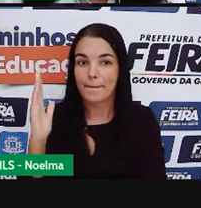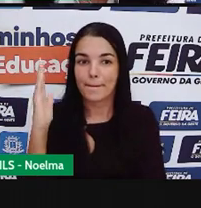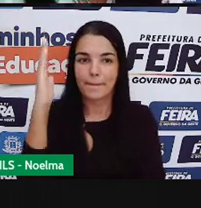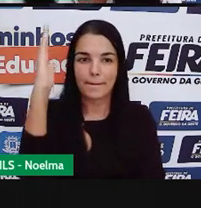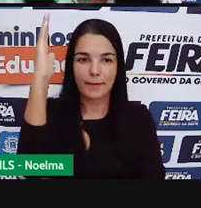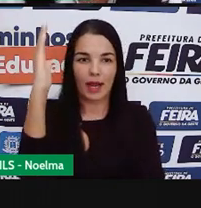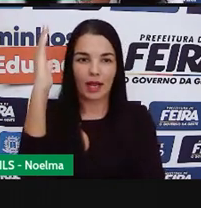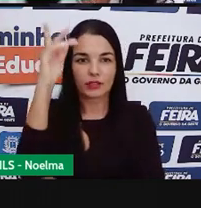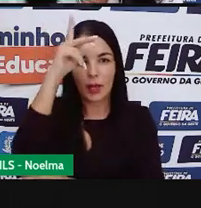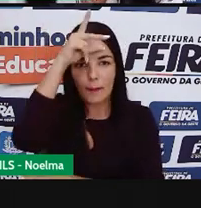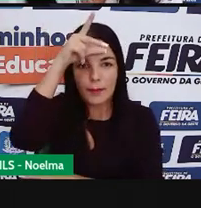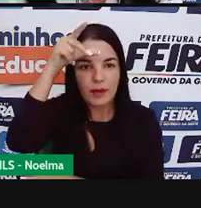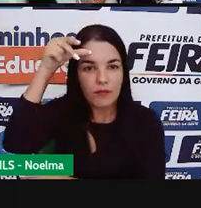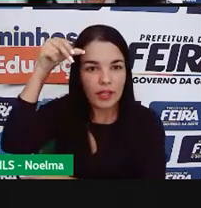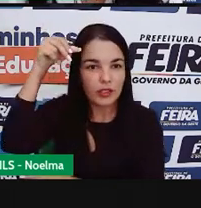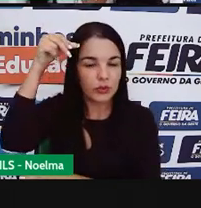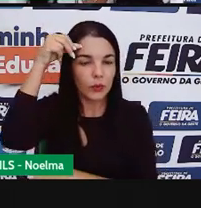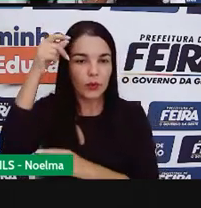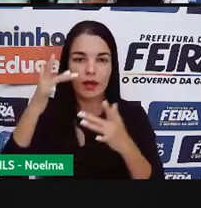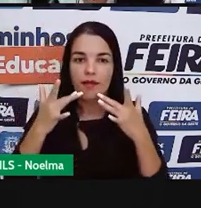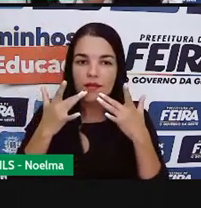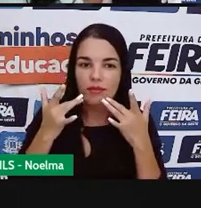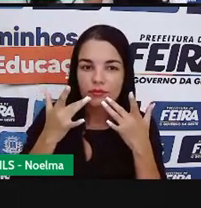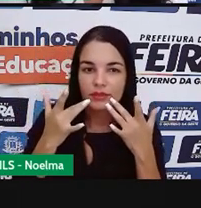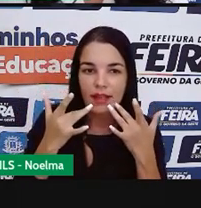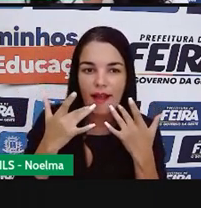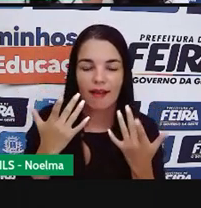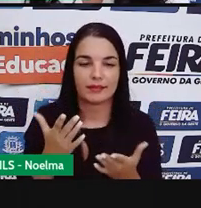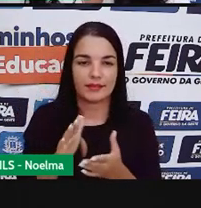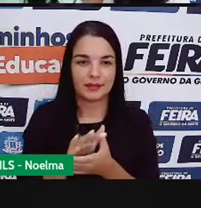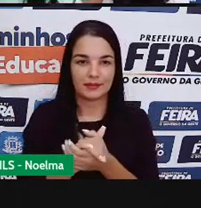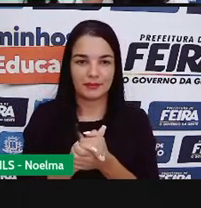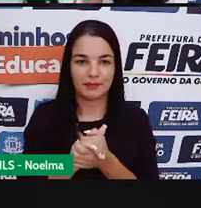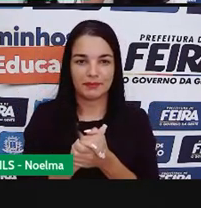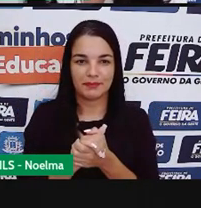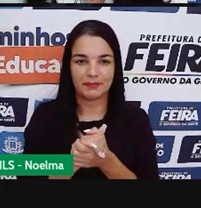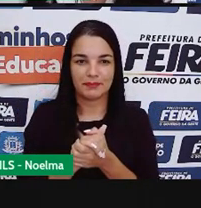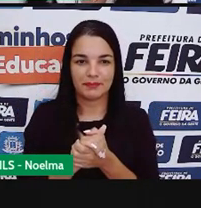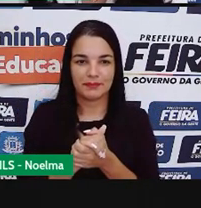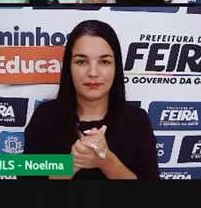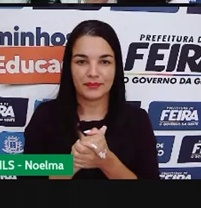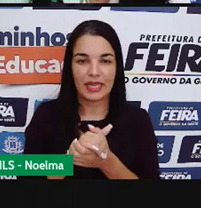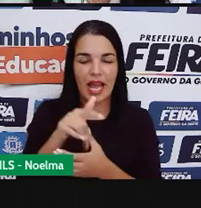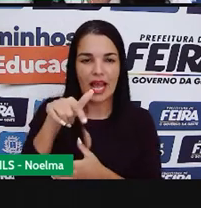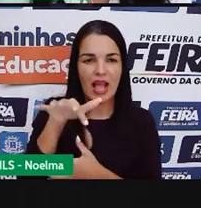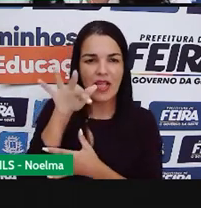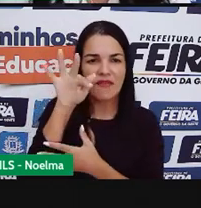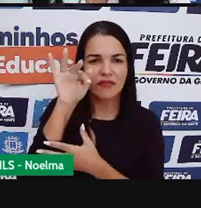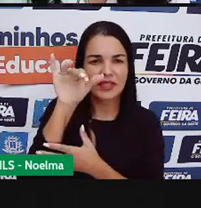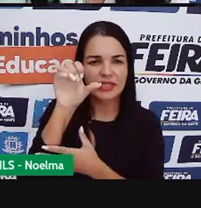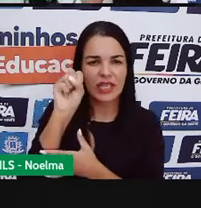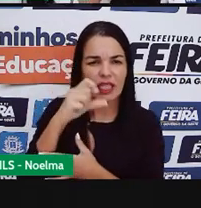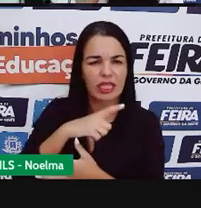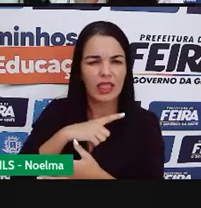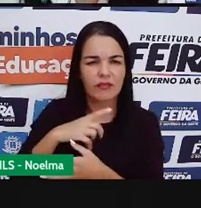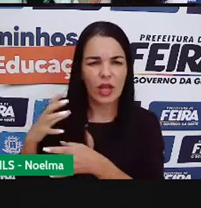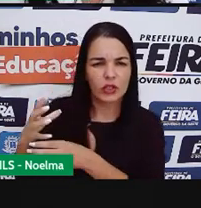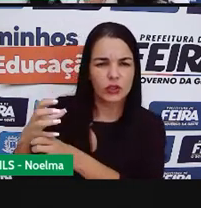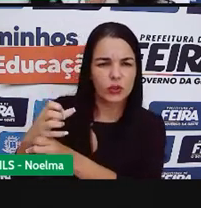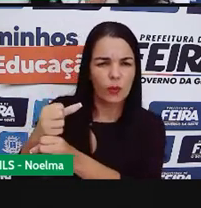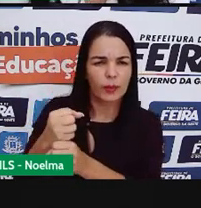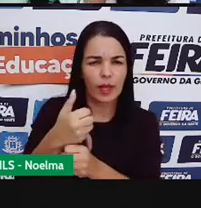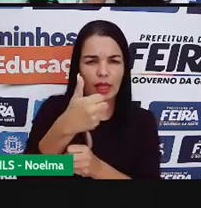conservados, contando a história da nossa cidade. Feira de Santana teve um total de